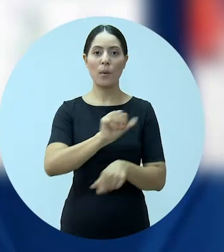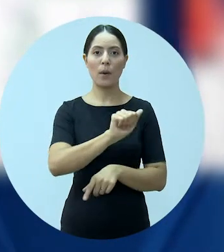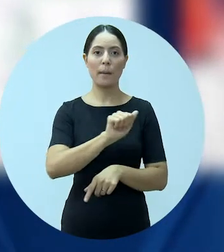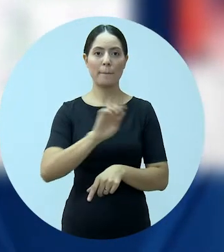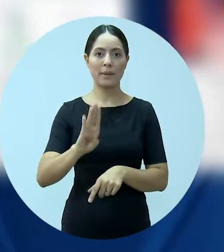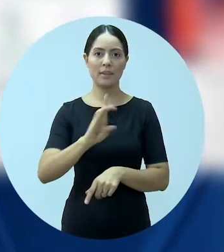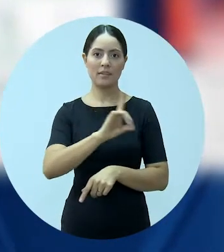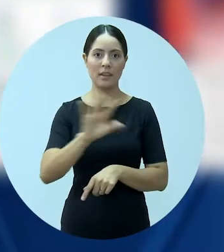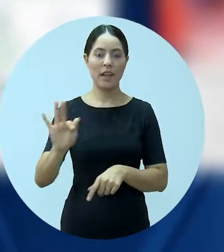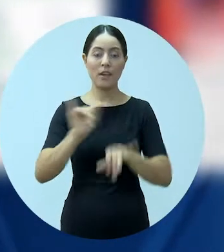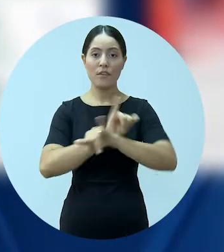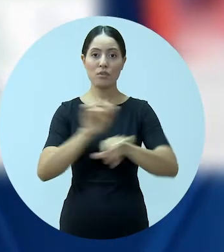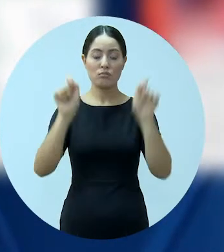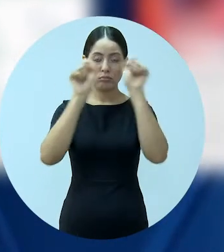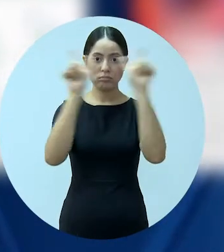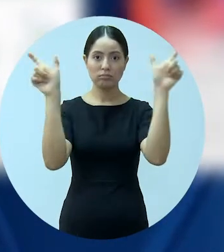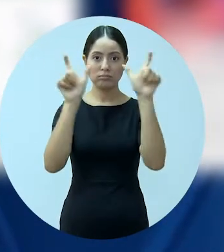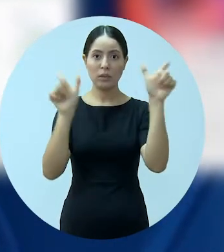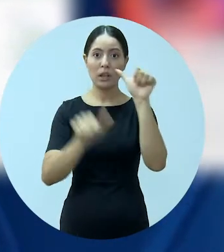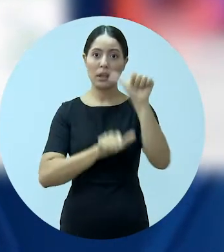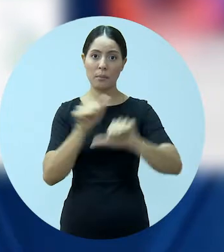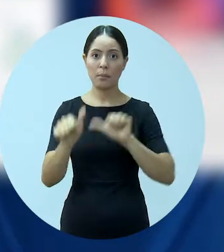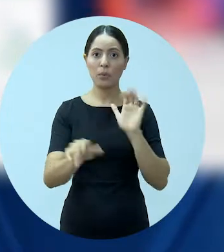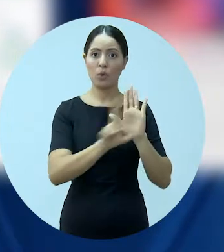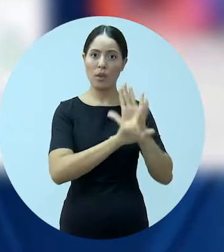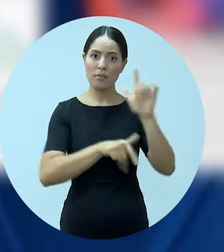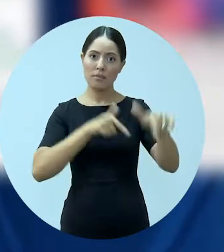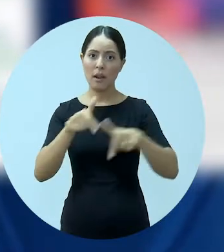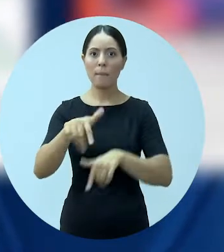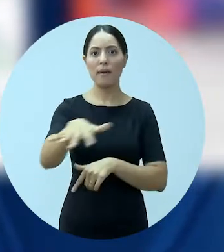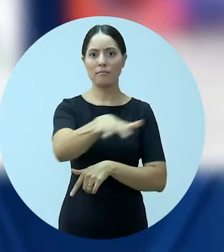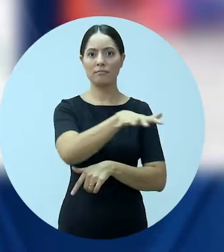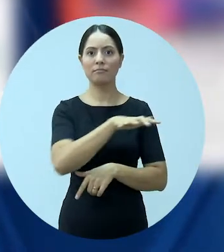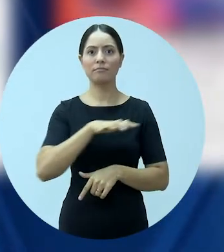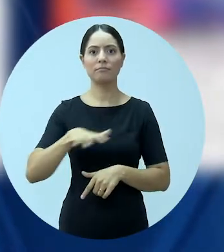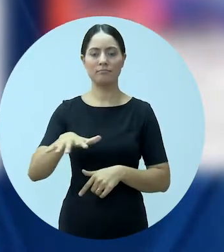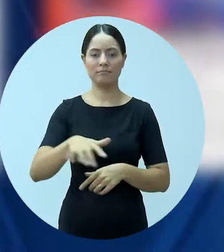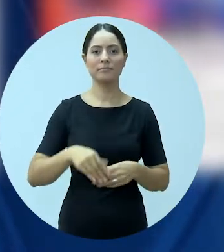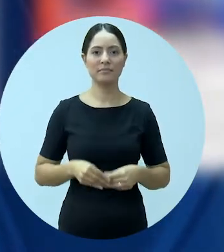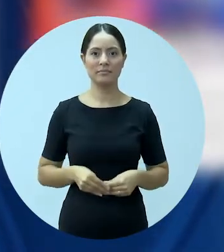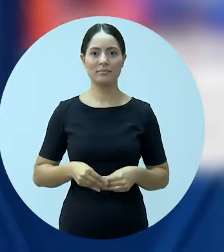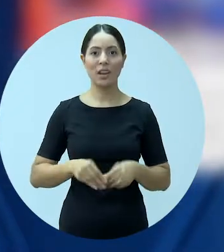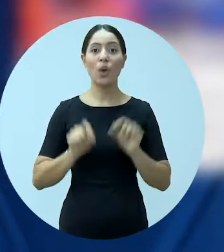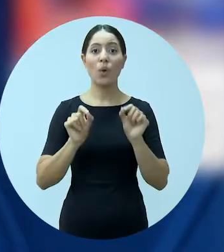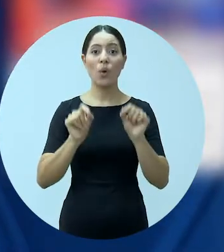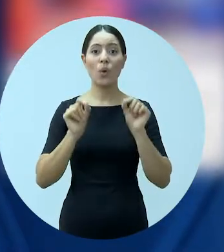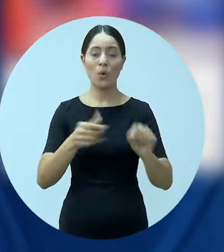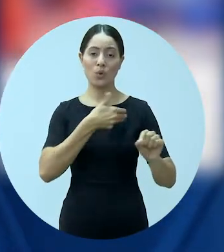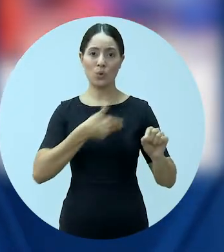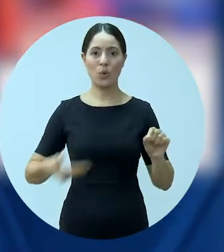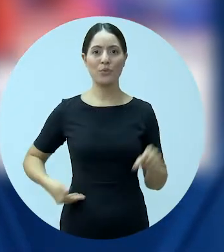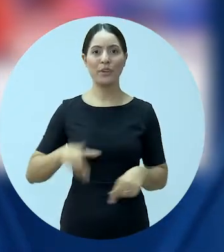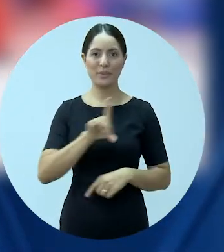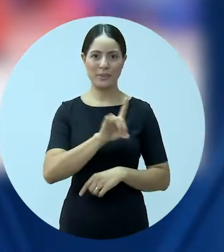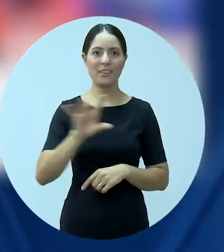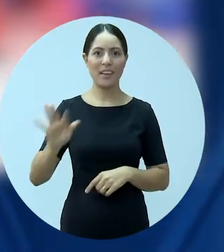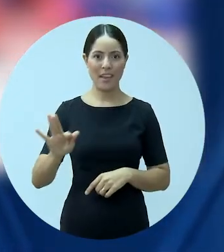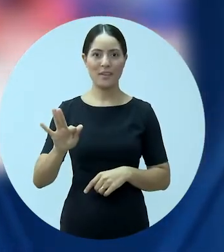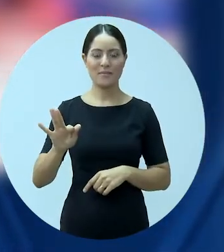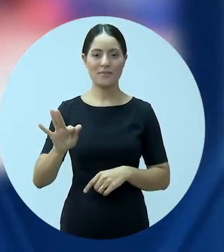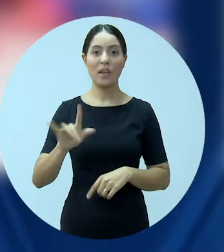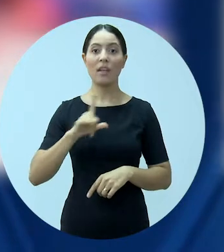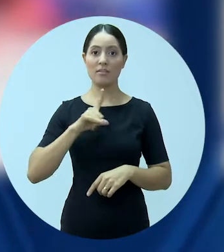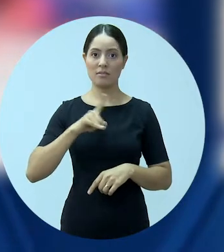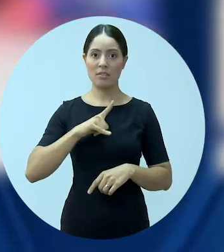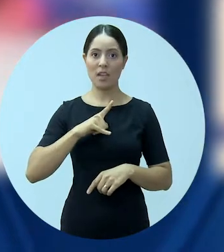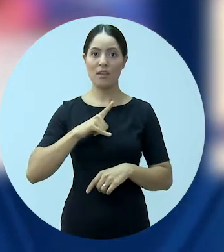Distrito Federal alertou a advocacia sobre as mudanças no funcionamento da seccional. As medidas de prevenção seguiram a recomendação do